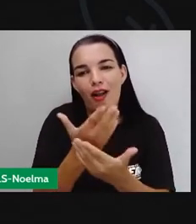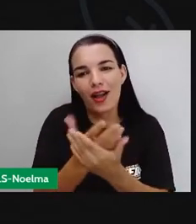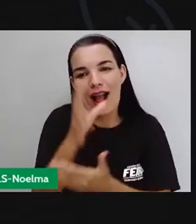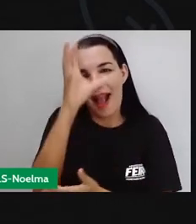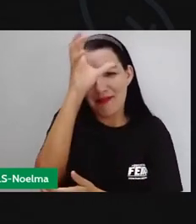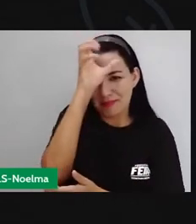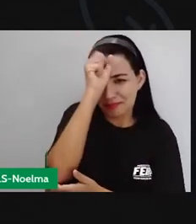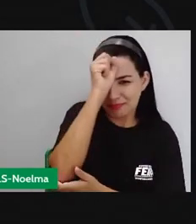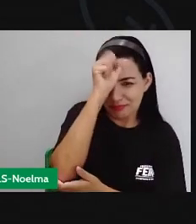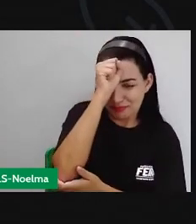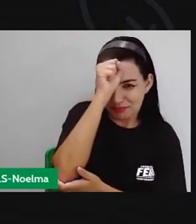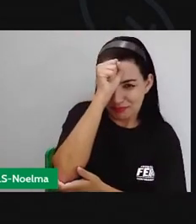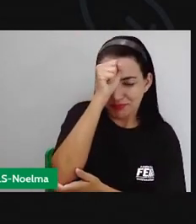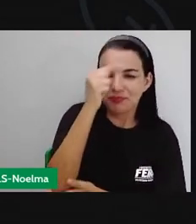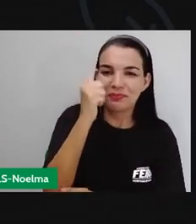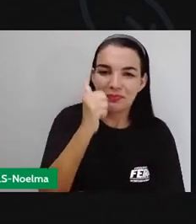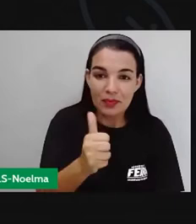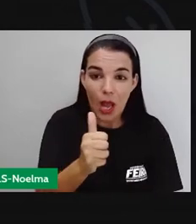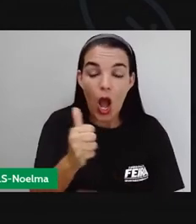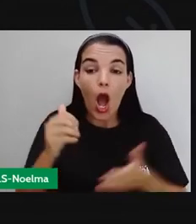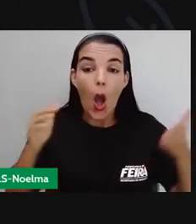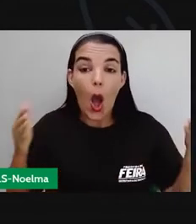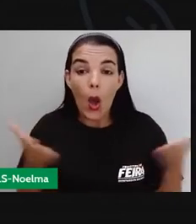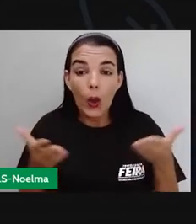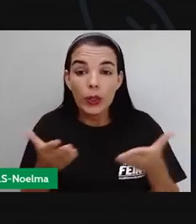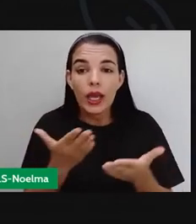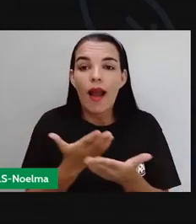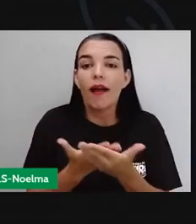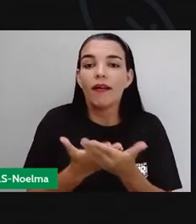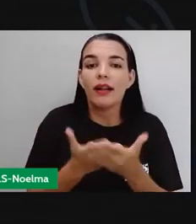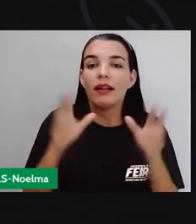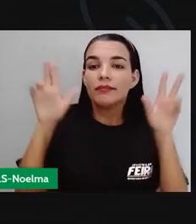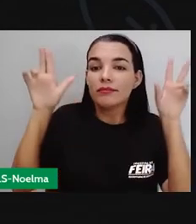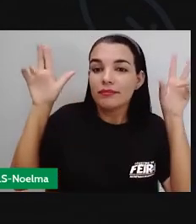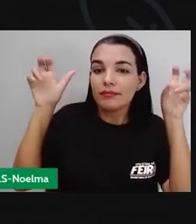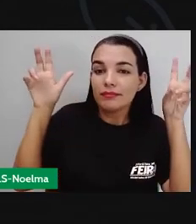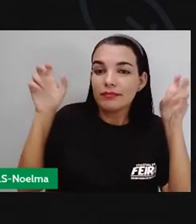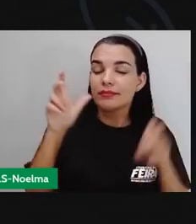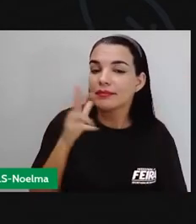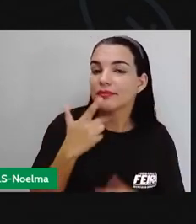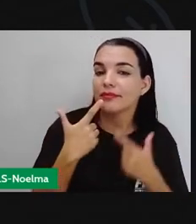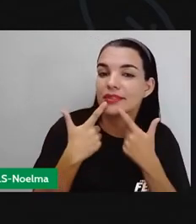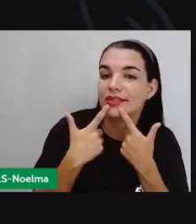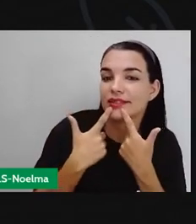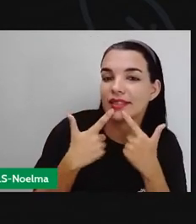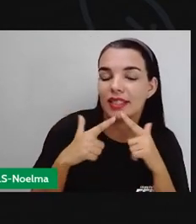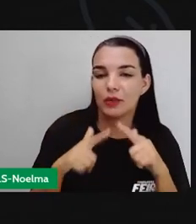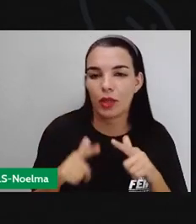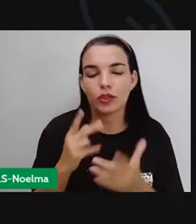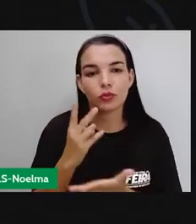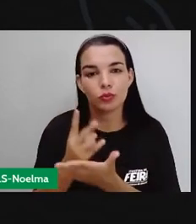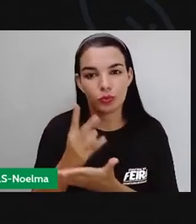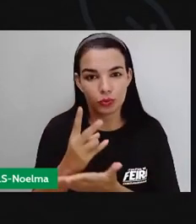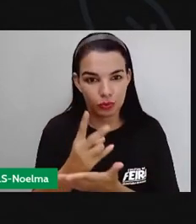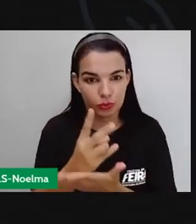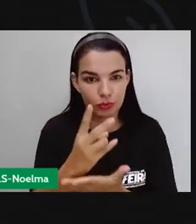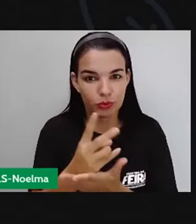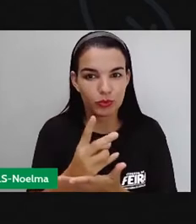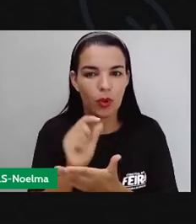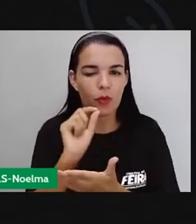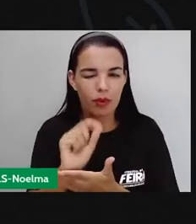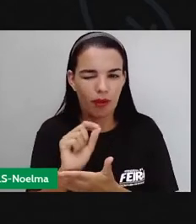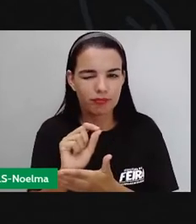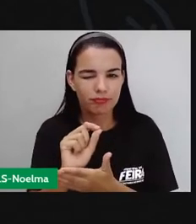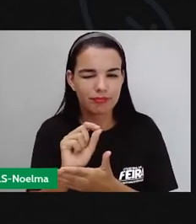aprendizado. E hoje nós teremos aulas de linguagens e daremos sequência aí, a nossa sequência